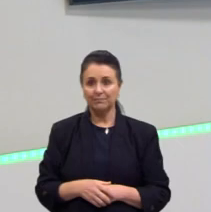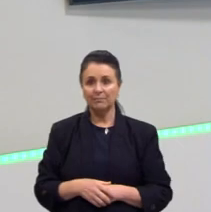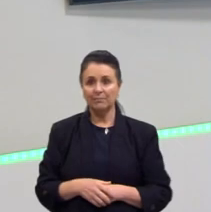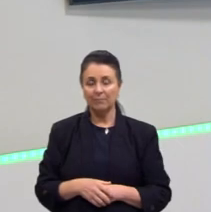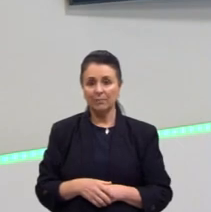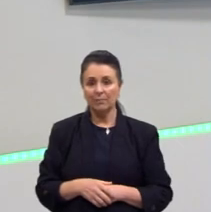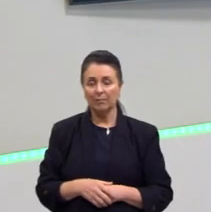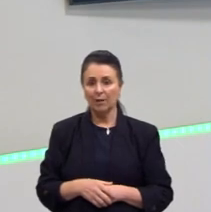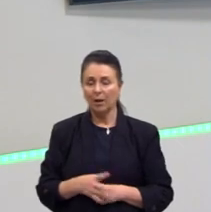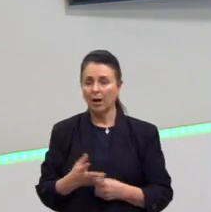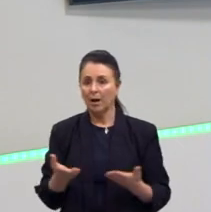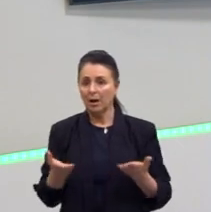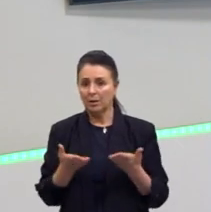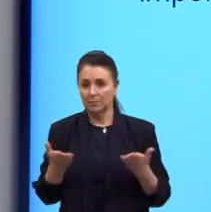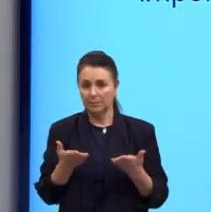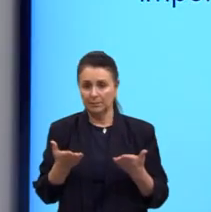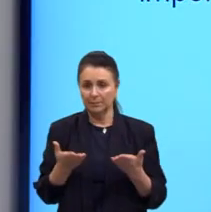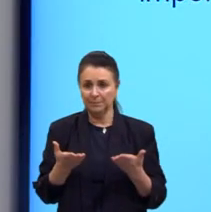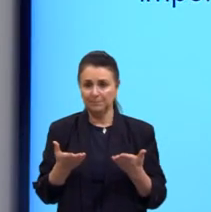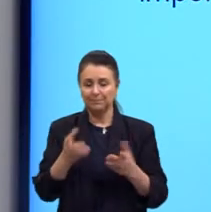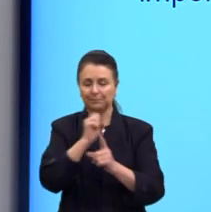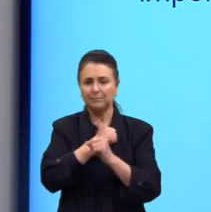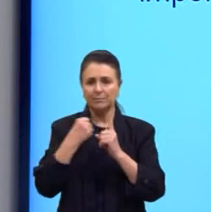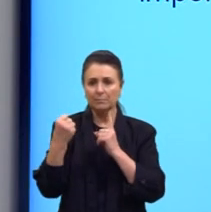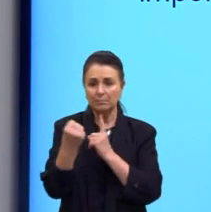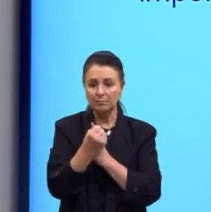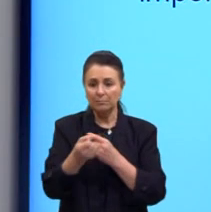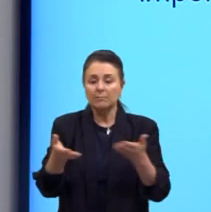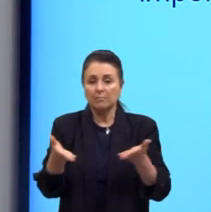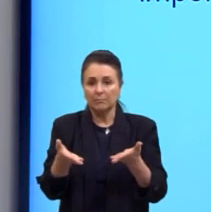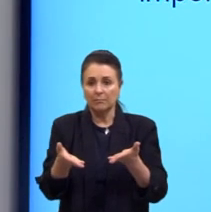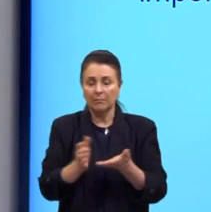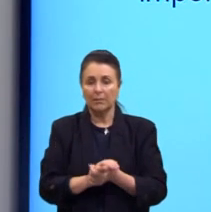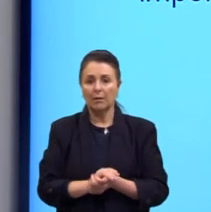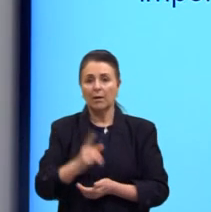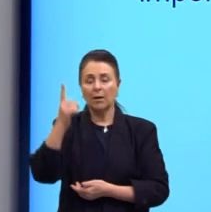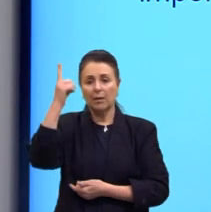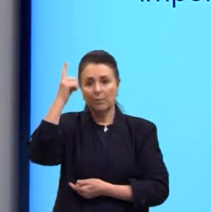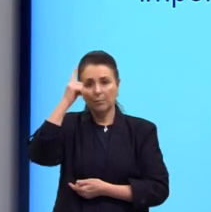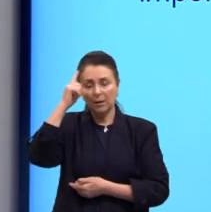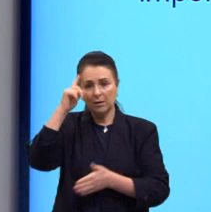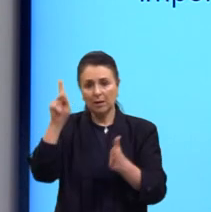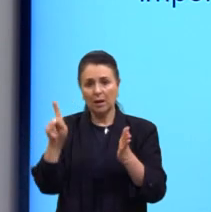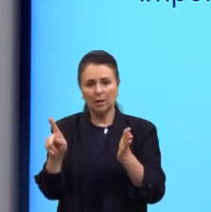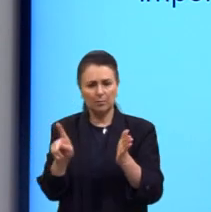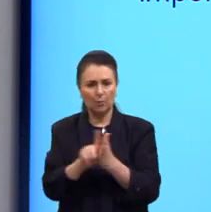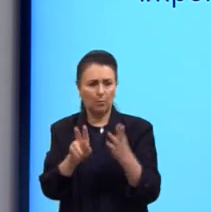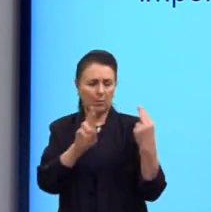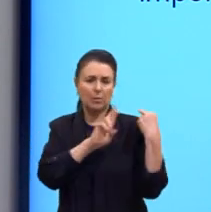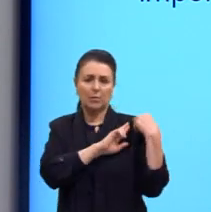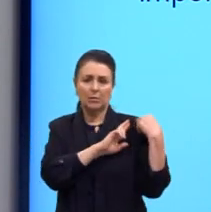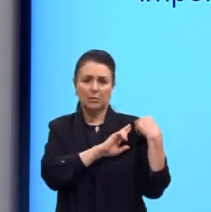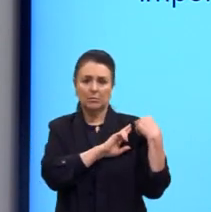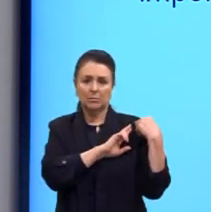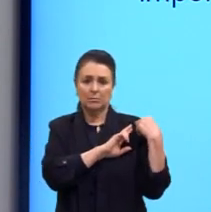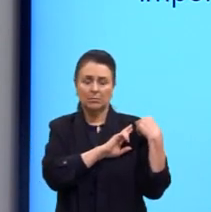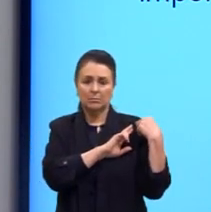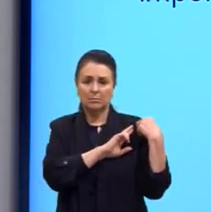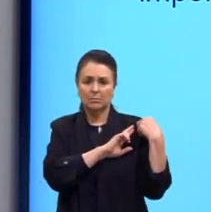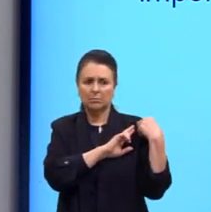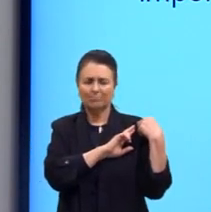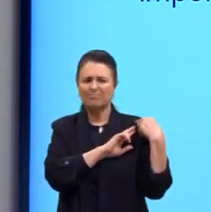Olha só. E uma sociedade atual. Pensar em nossas próprias responsabilidades, nos